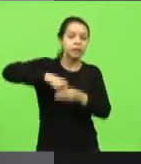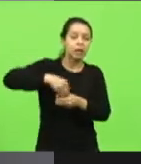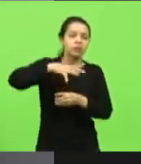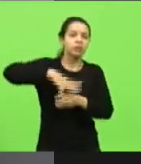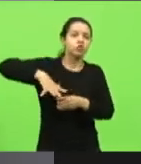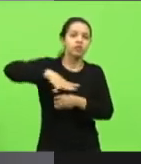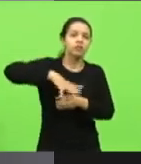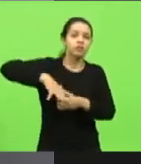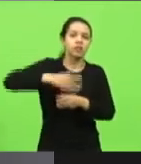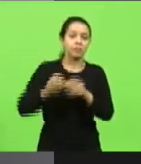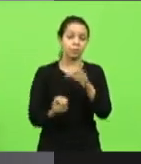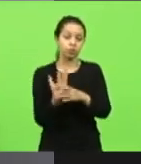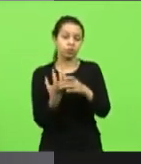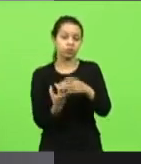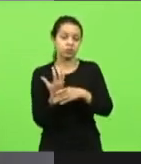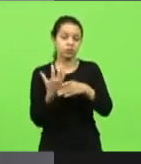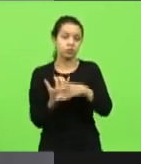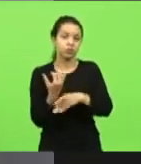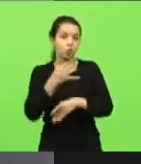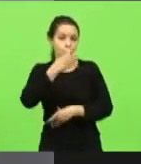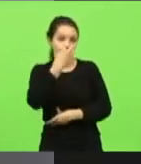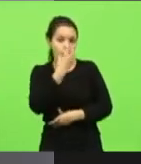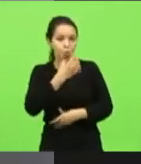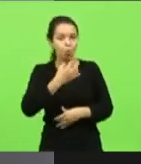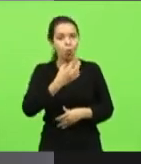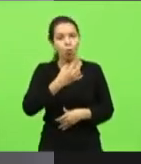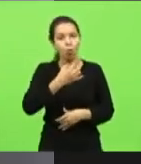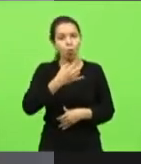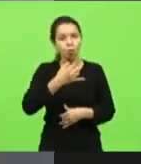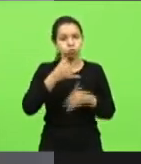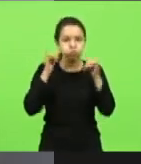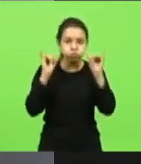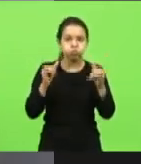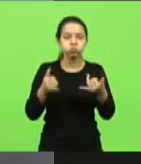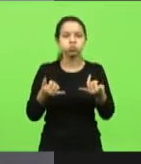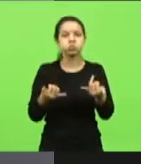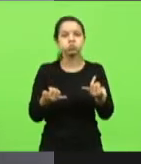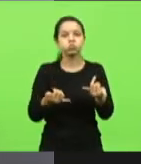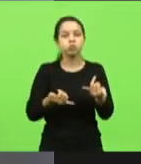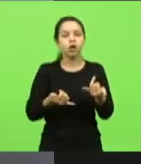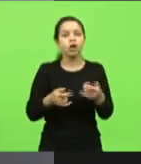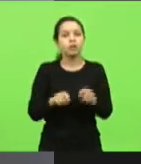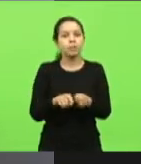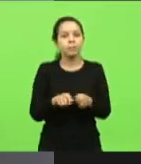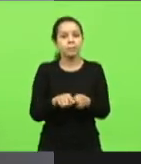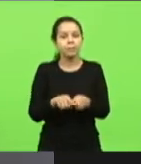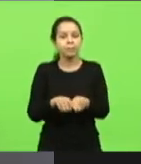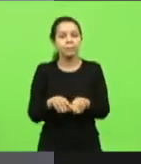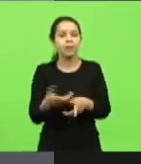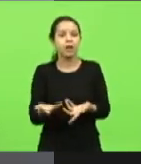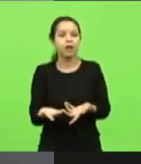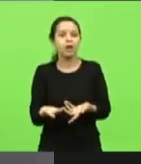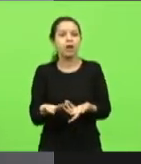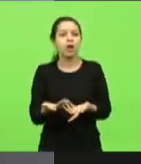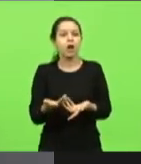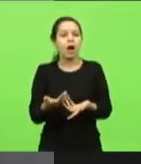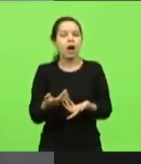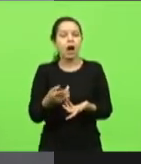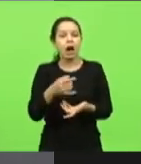suínos da produção de aves da produção de leite a agricultura que nós temos tanto na fruticultura